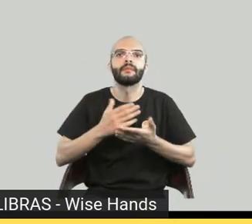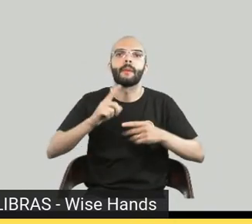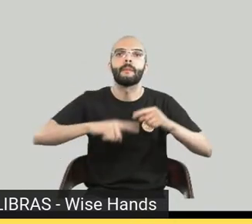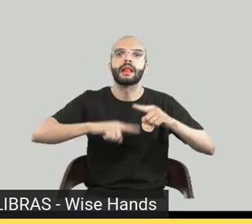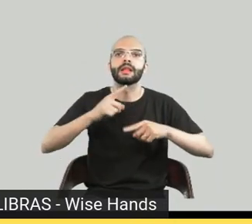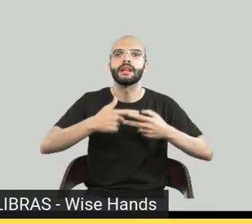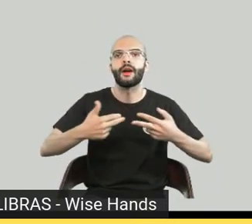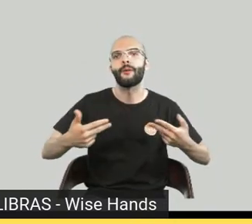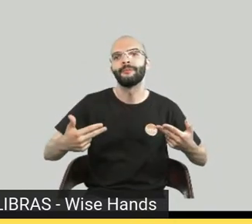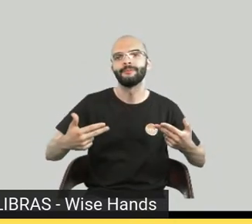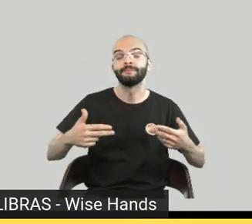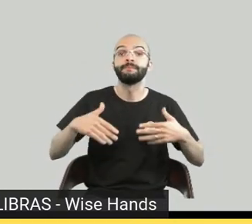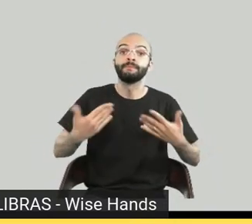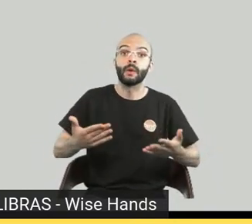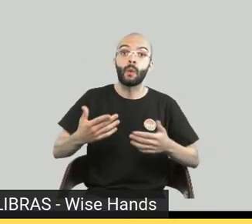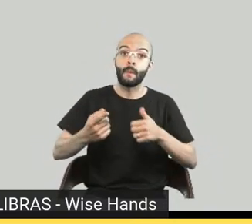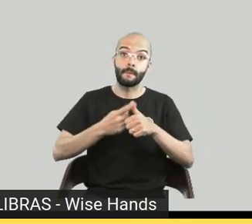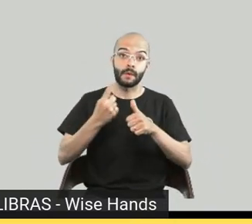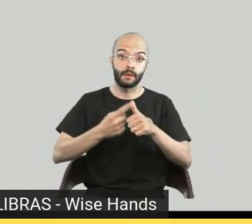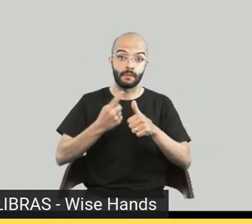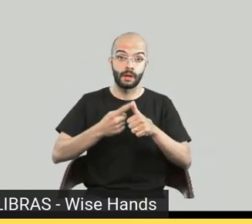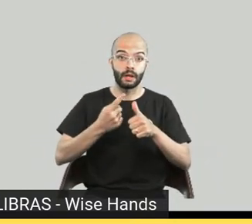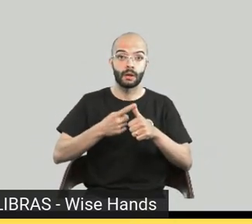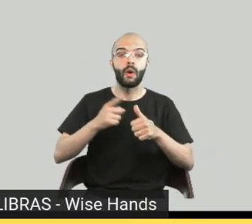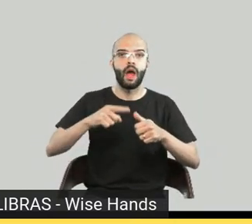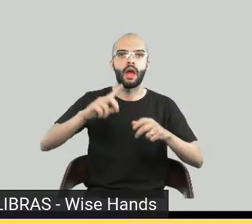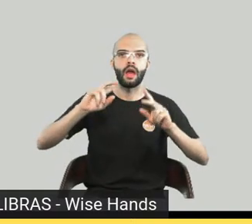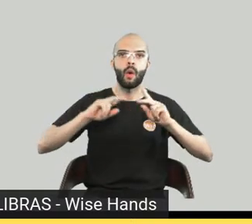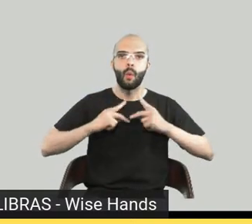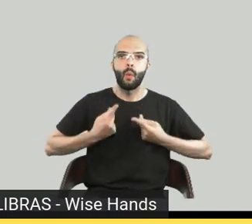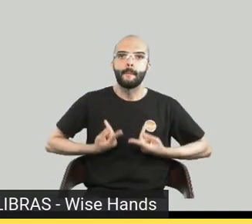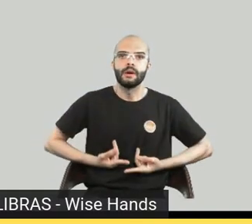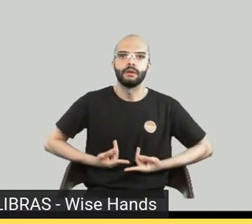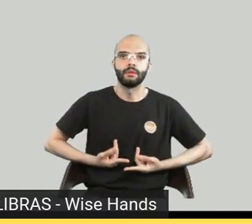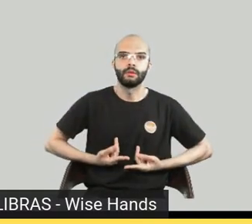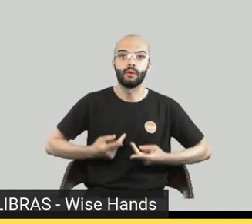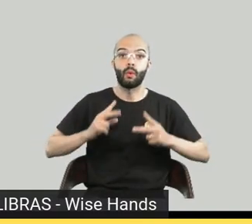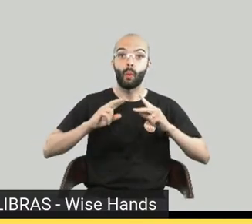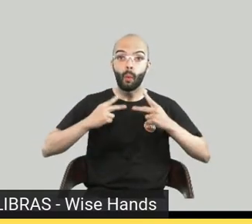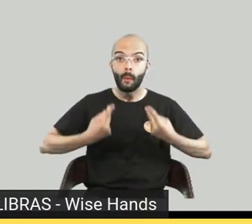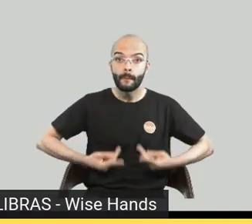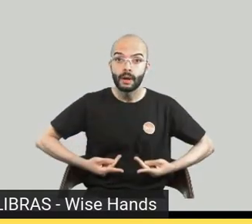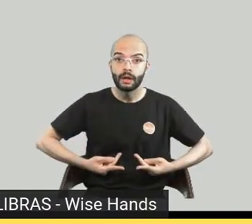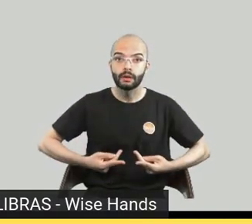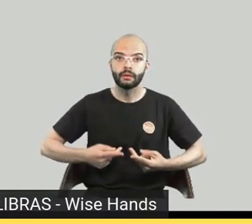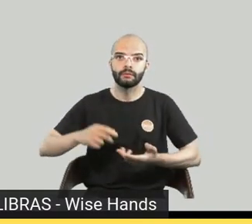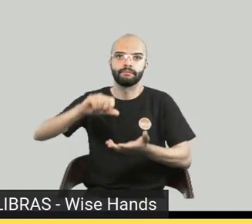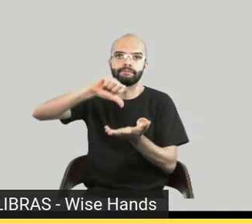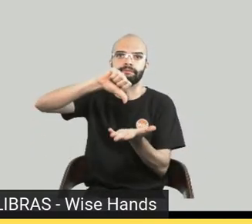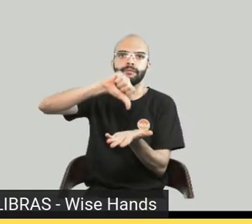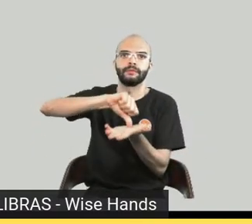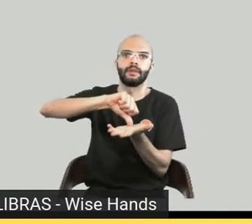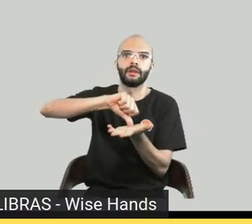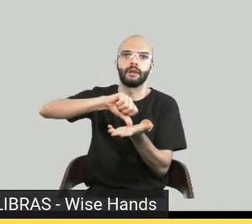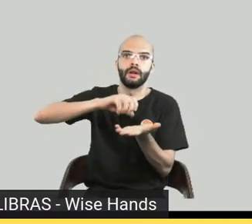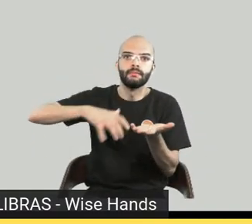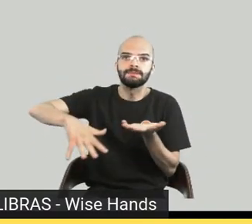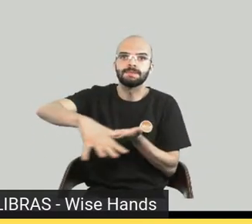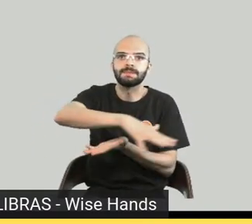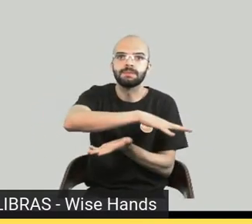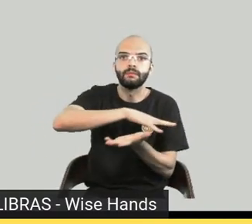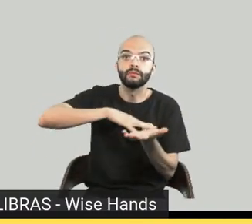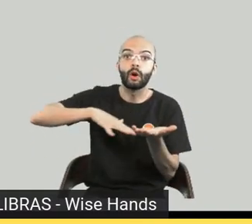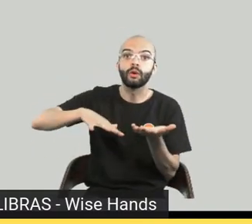humanos, a gente prega a indústria 5.0, onde o ser humano está no centro de tudo e a tecnologia só vem para